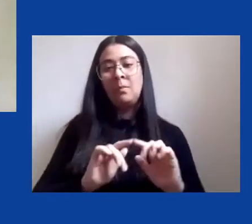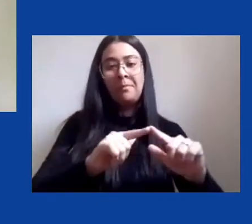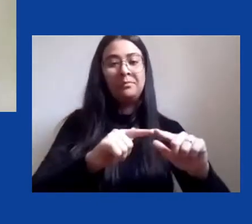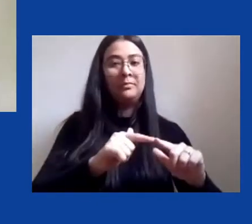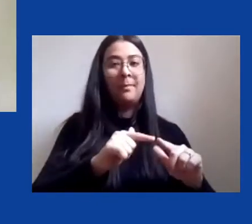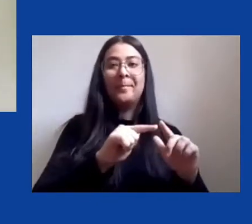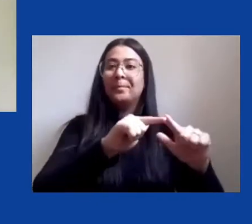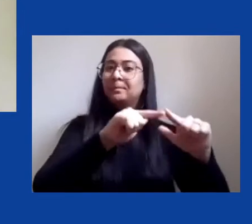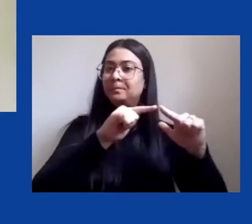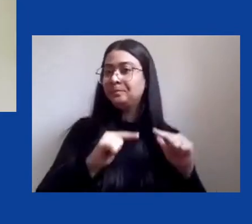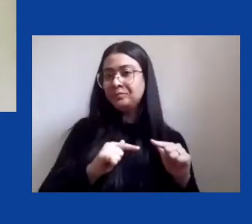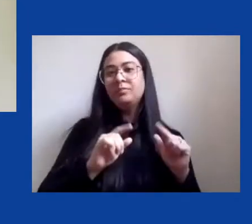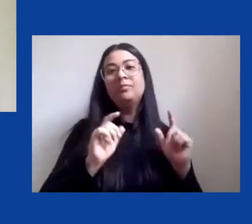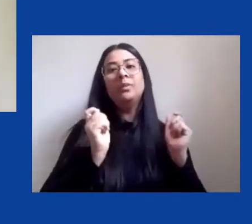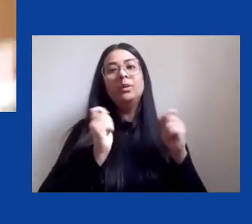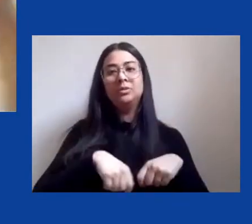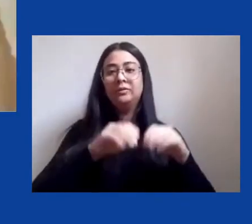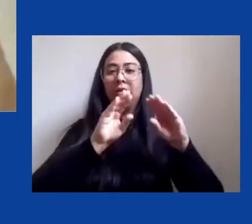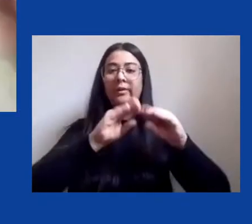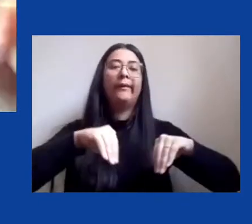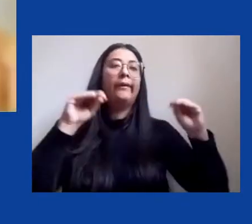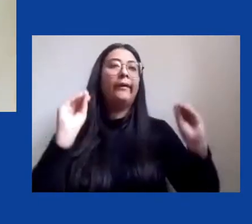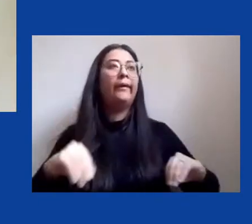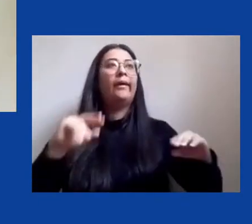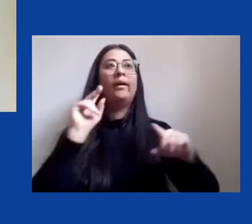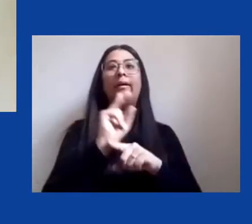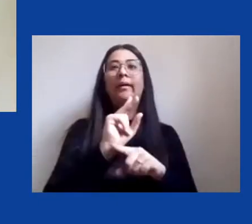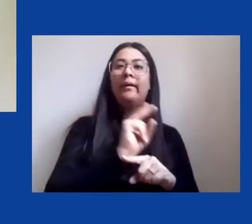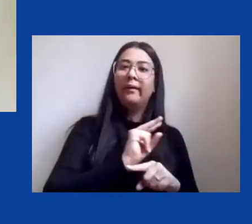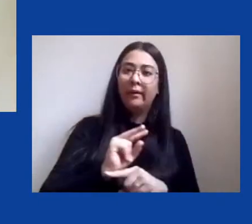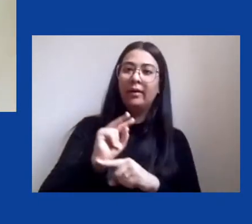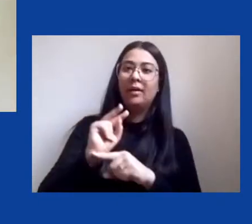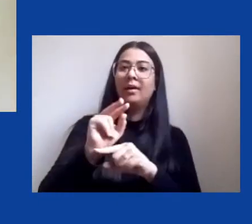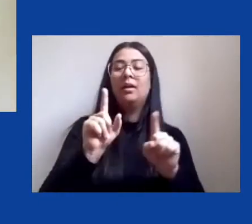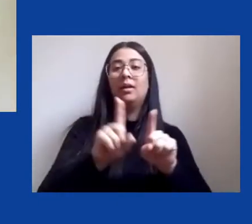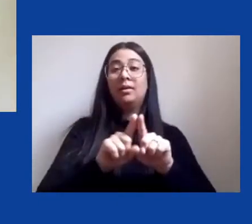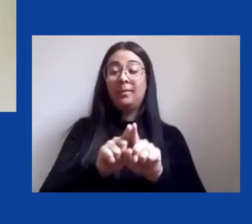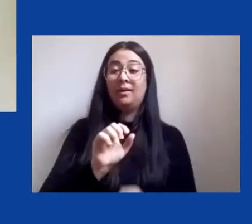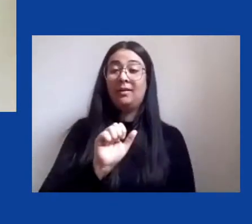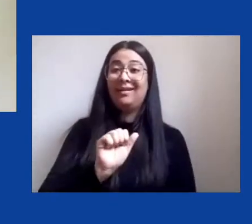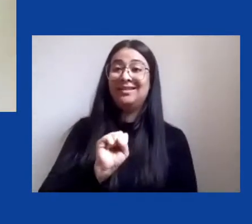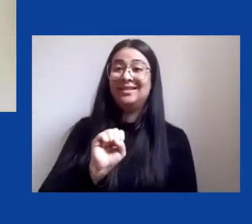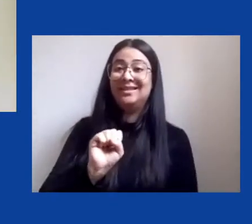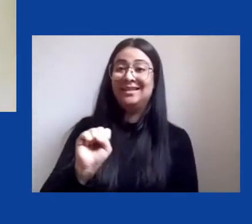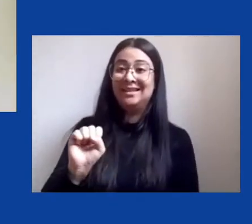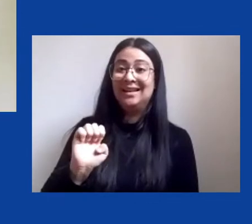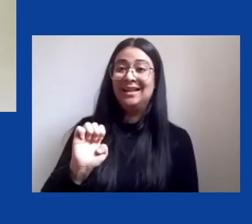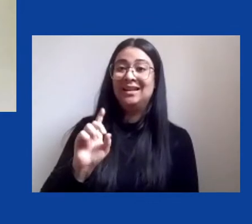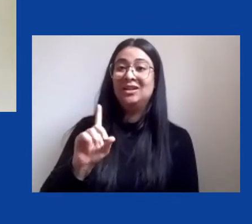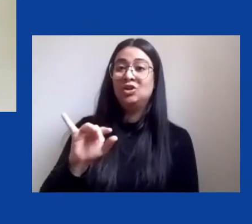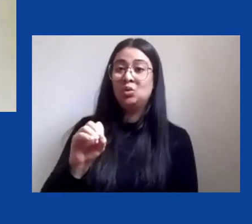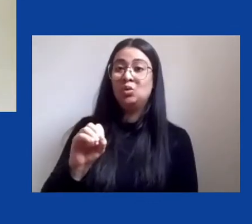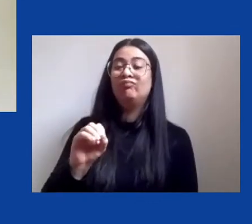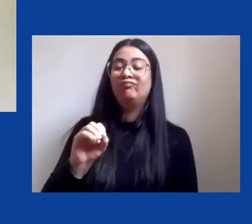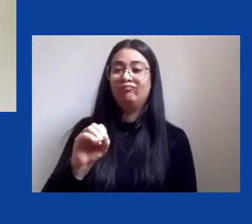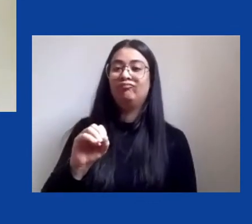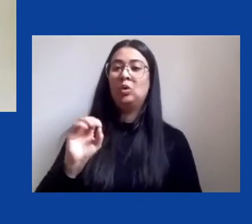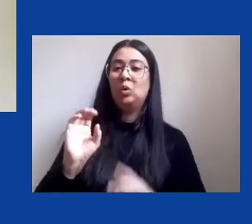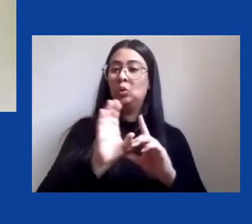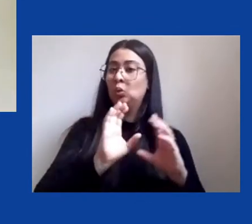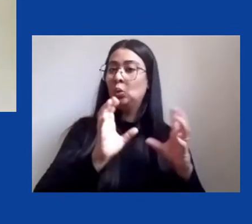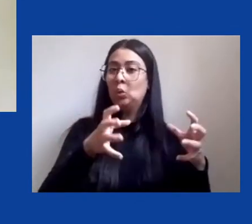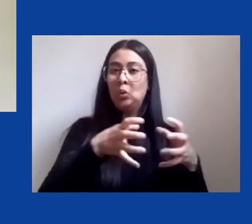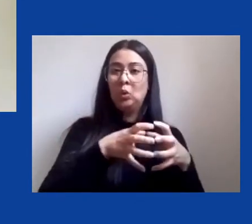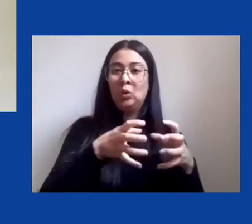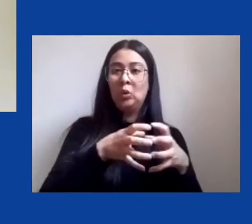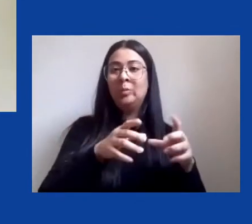relaxamento geral da fiscalização e o assédio moral coletivo e cerceamento da comunicação a que estão submetidos os